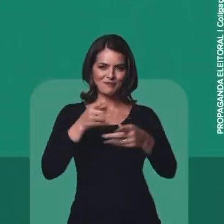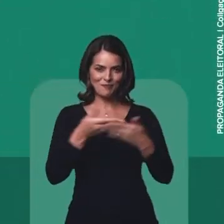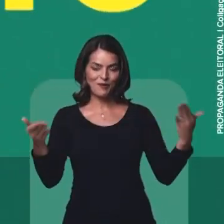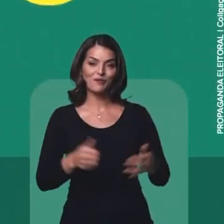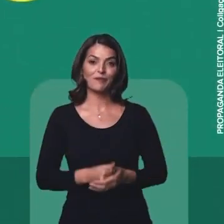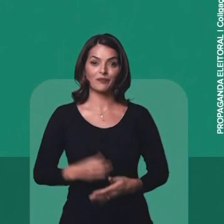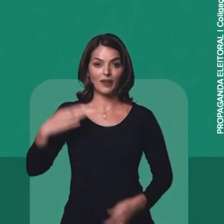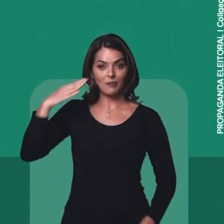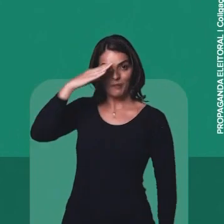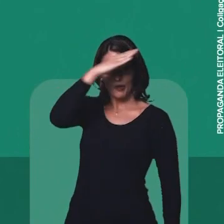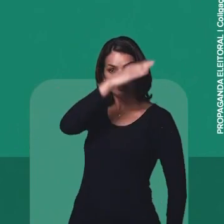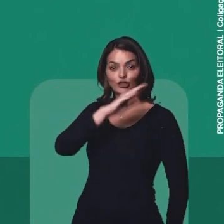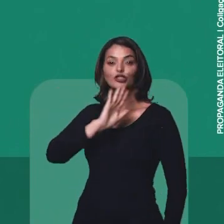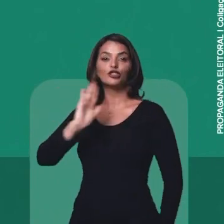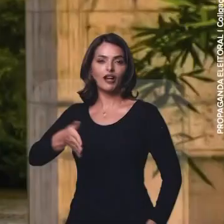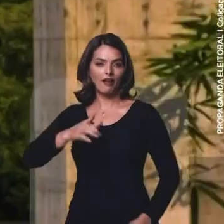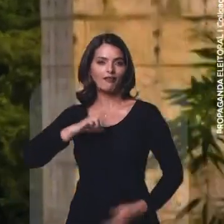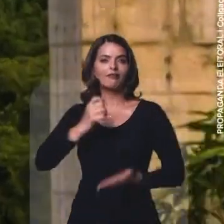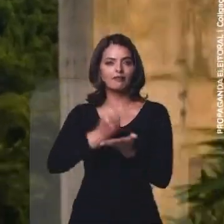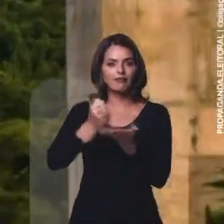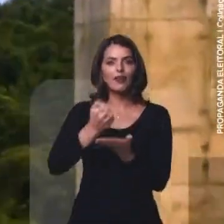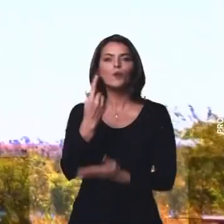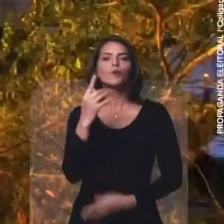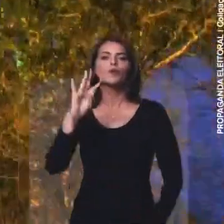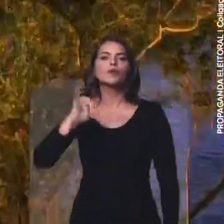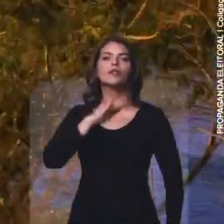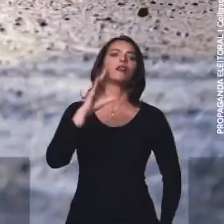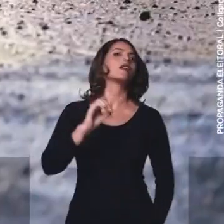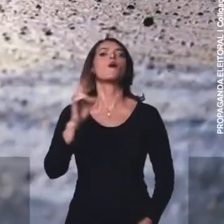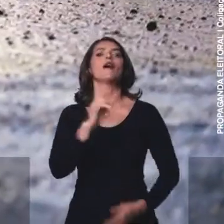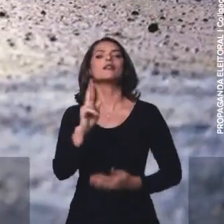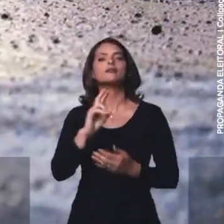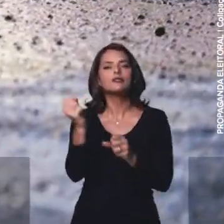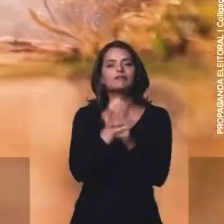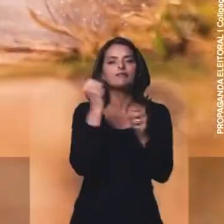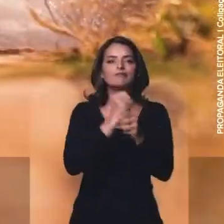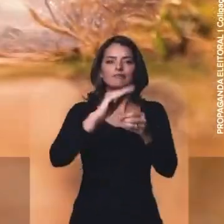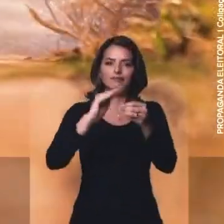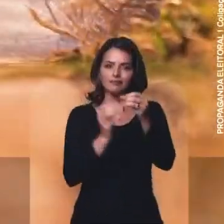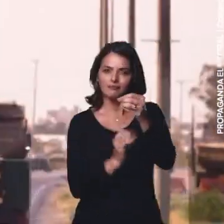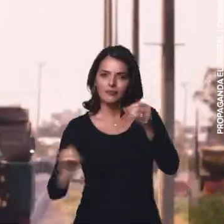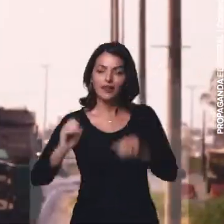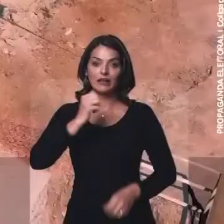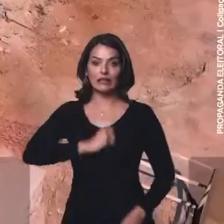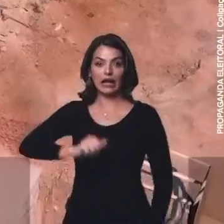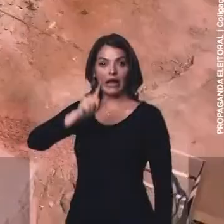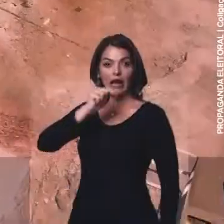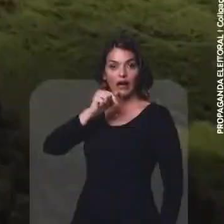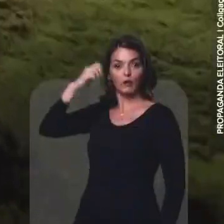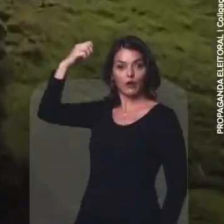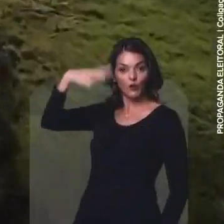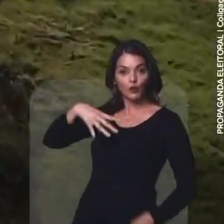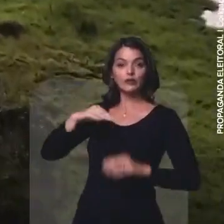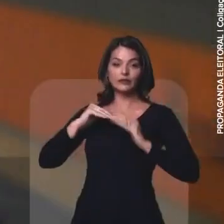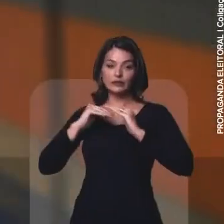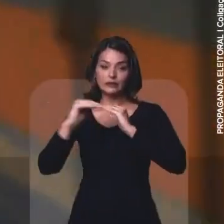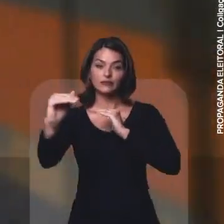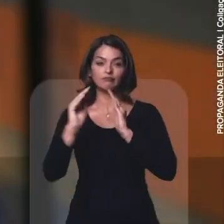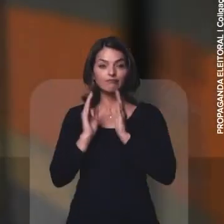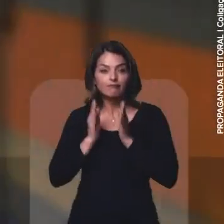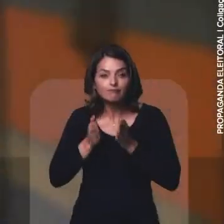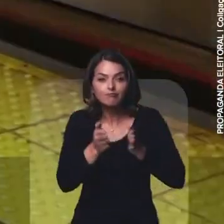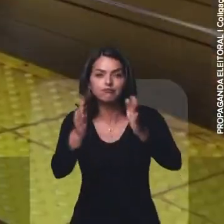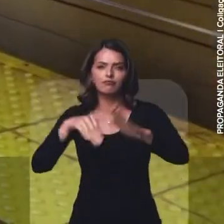gente. Com Bolsonaro, um trilhão de reais em investimento já estão contratados para obras de saneamento, estradas e